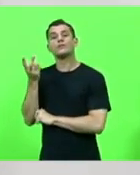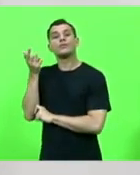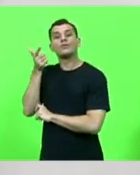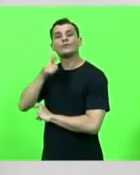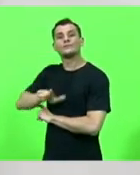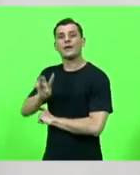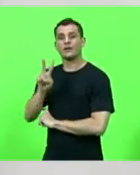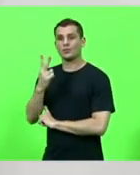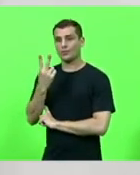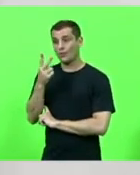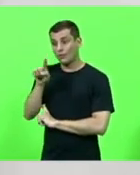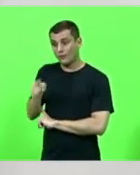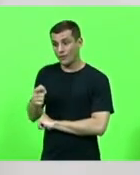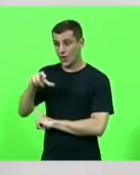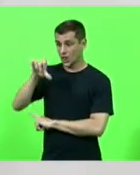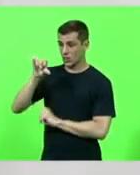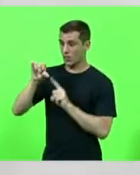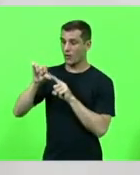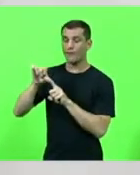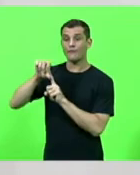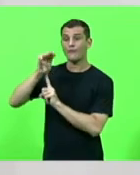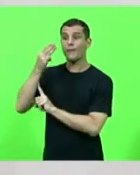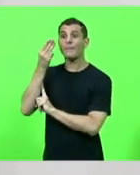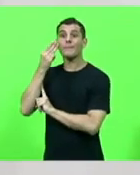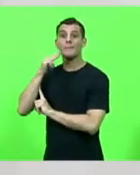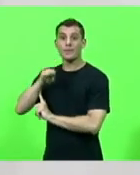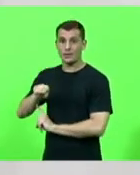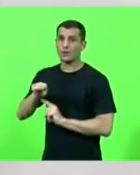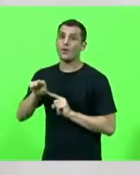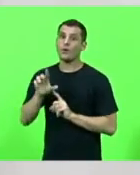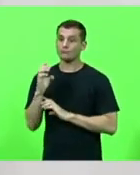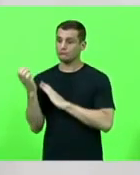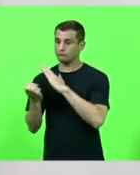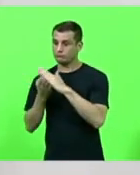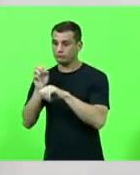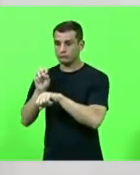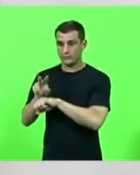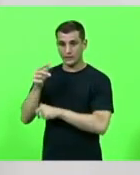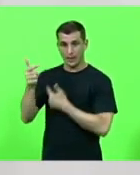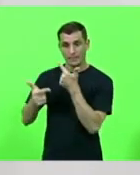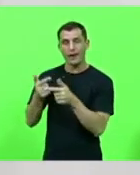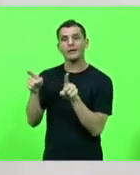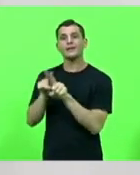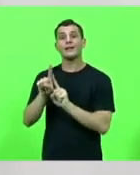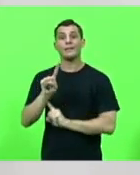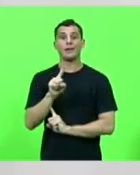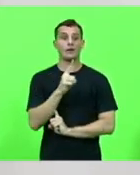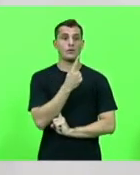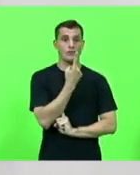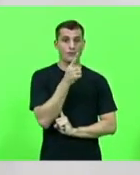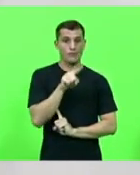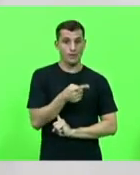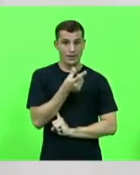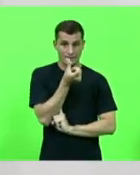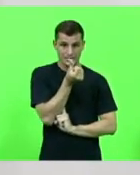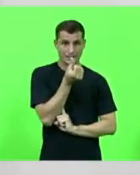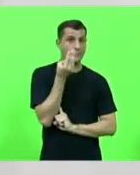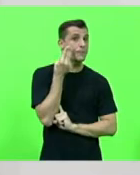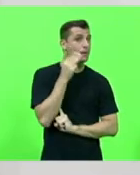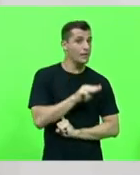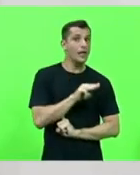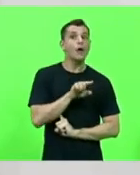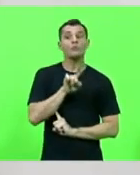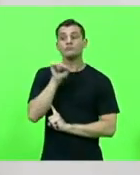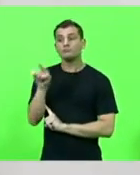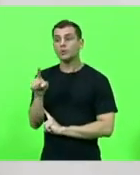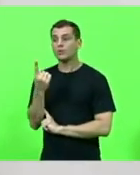milhões de empregos sendo 1,6 milhão de empregos diretos e 1,3 milhão de empregos